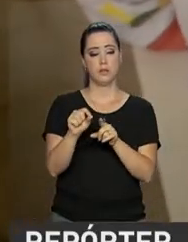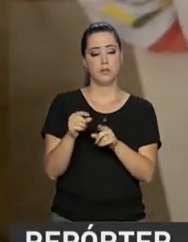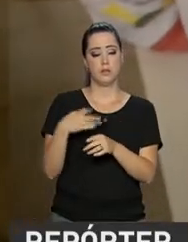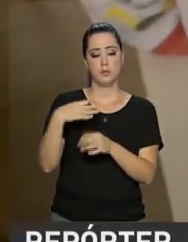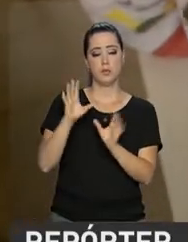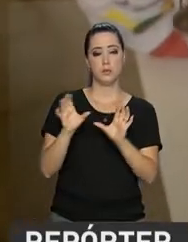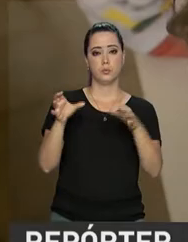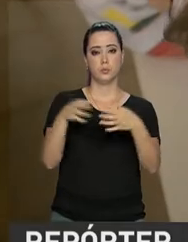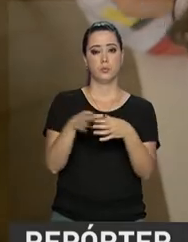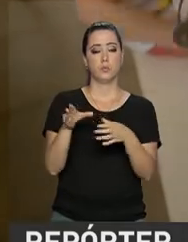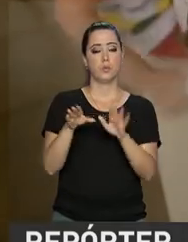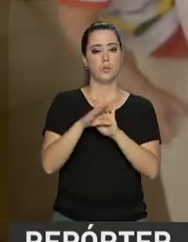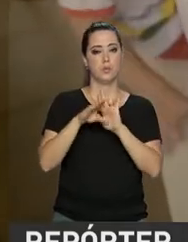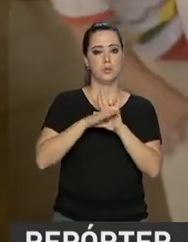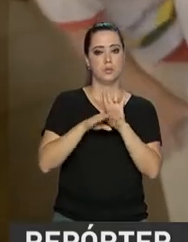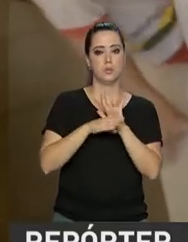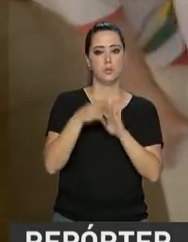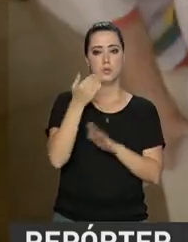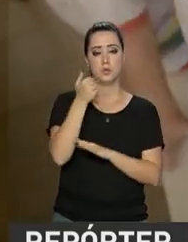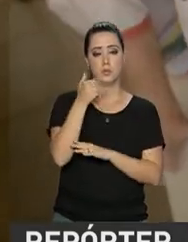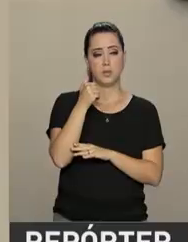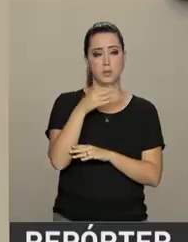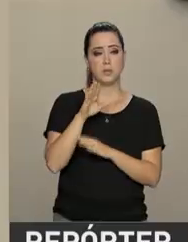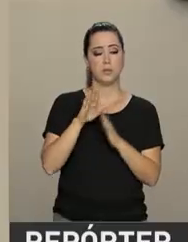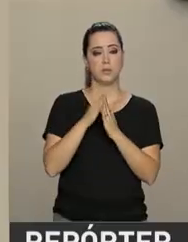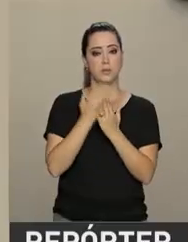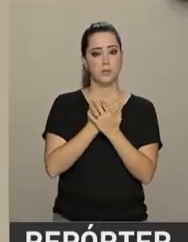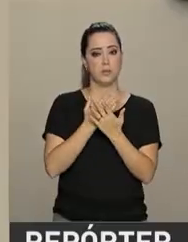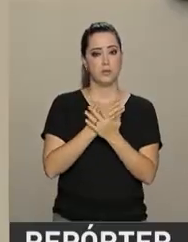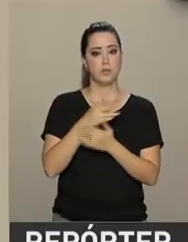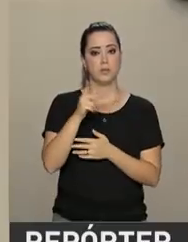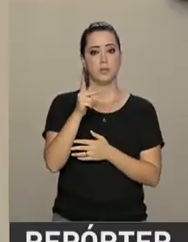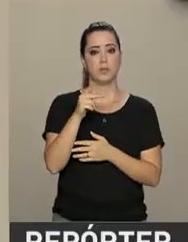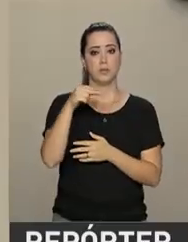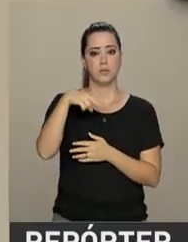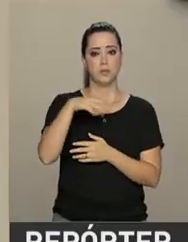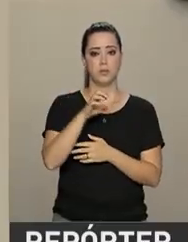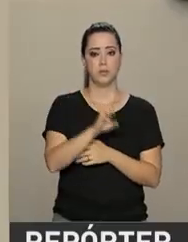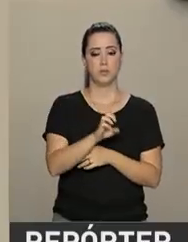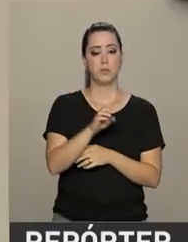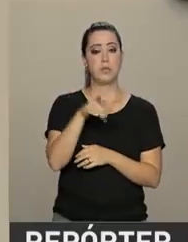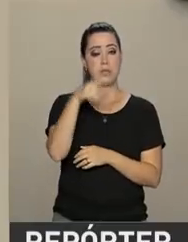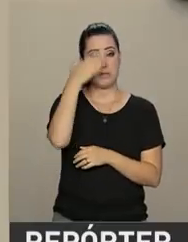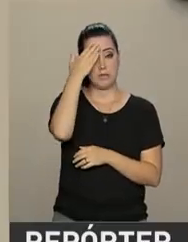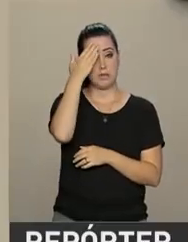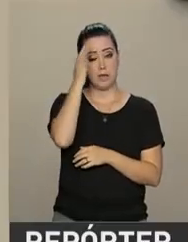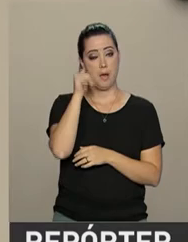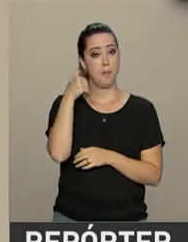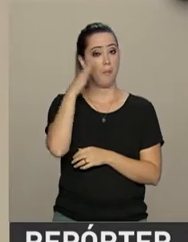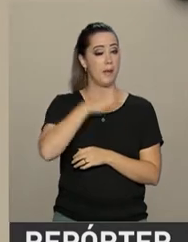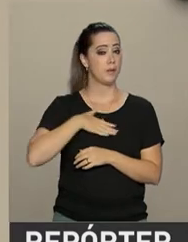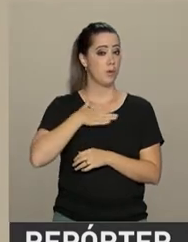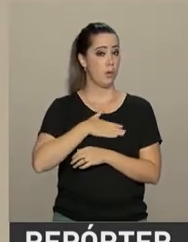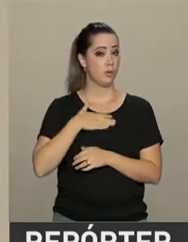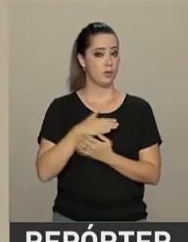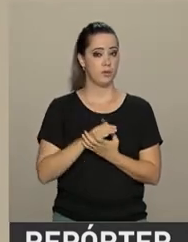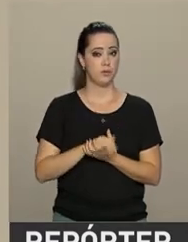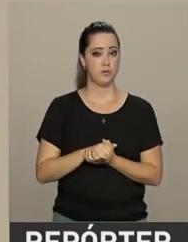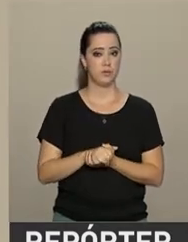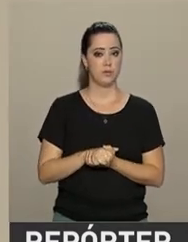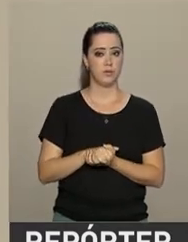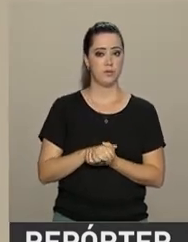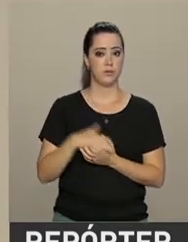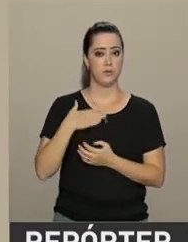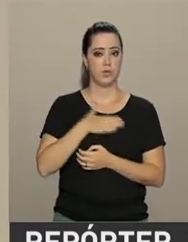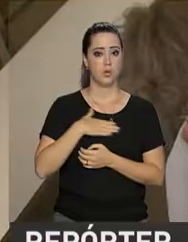Programa Nacional de Alimentação Escolar, o PNAE. O Eduardo tem na ponta da língua o que ele mais gosta. Eu gosto